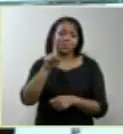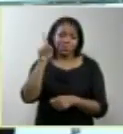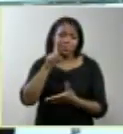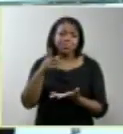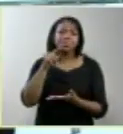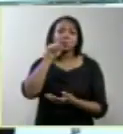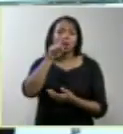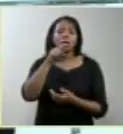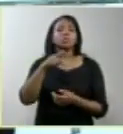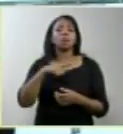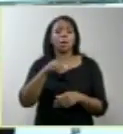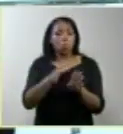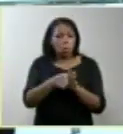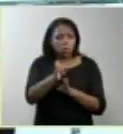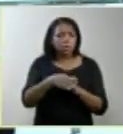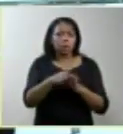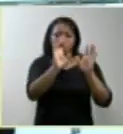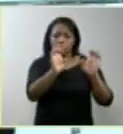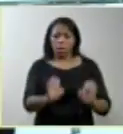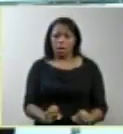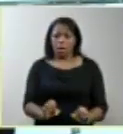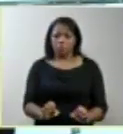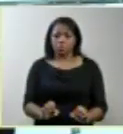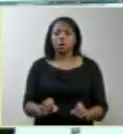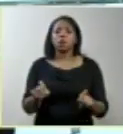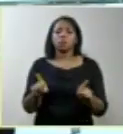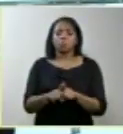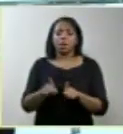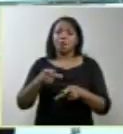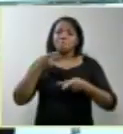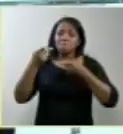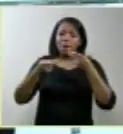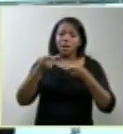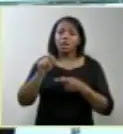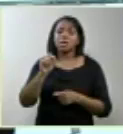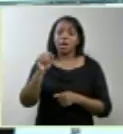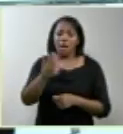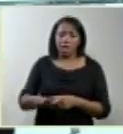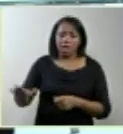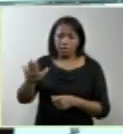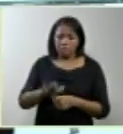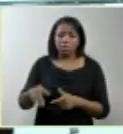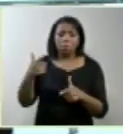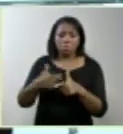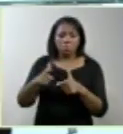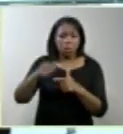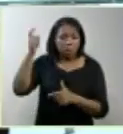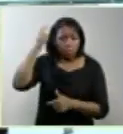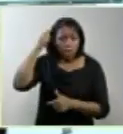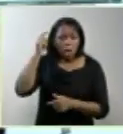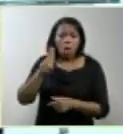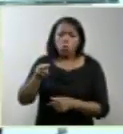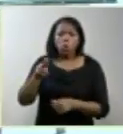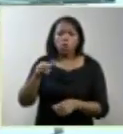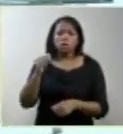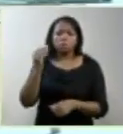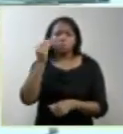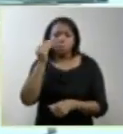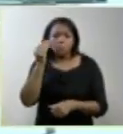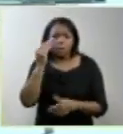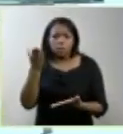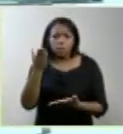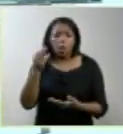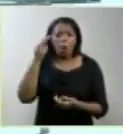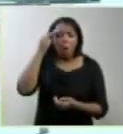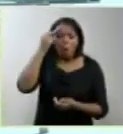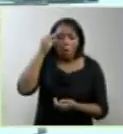Conselho de Ética dessa associação, diz que a criança com anencefalia nunca experimentou e nunca experimentará a